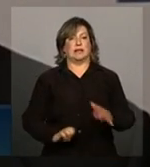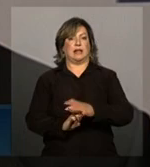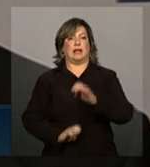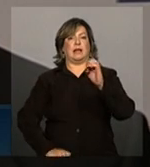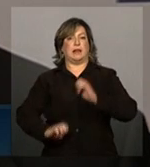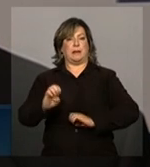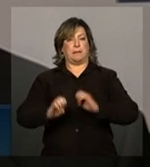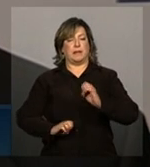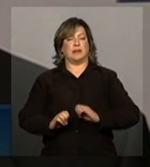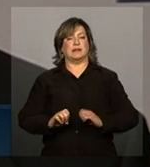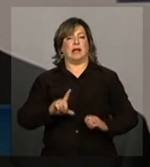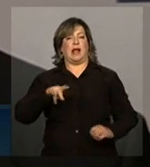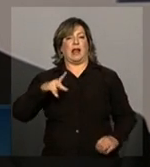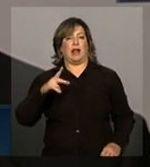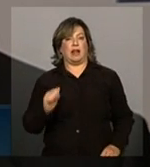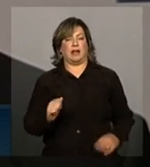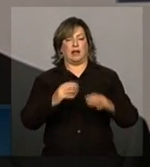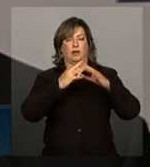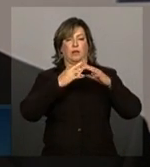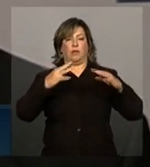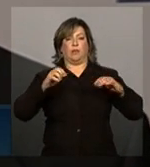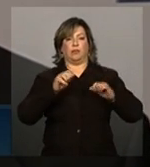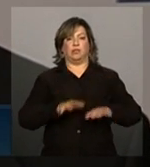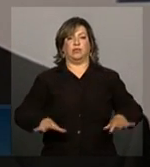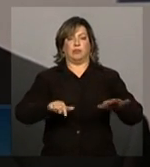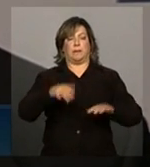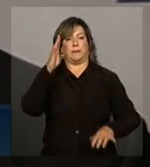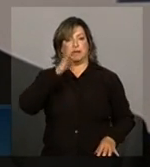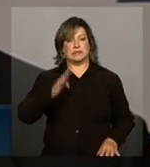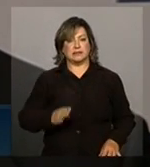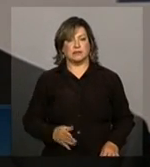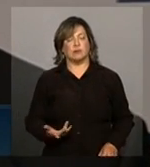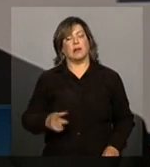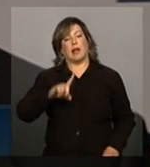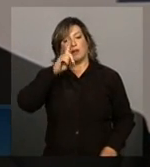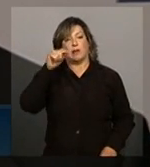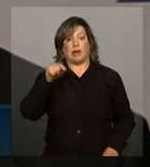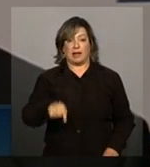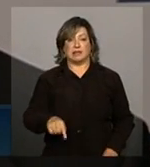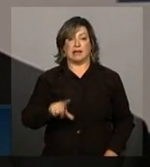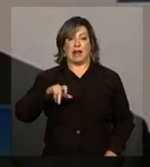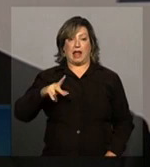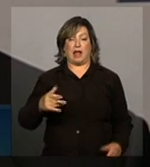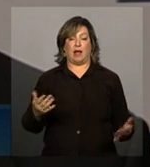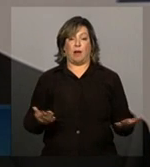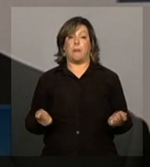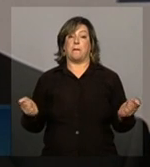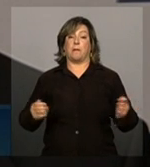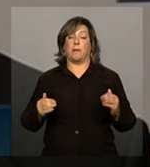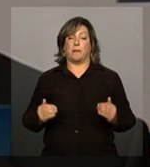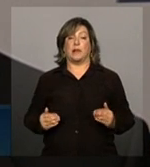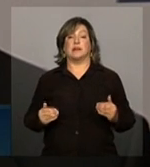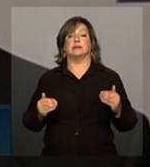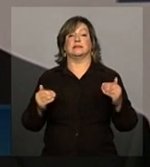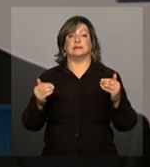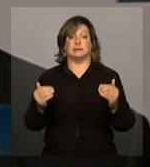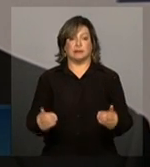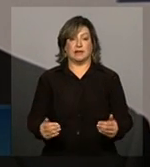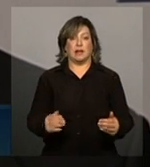de linhas de transmissão no Brasil. E naturalmente com essa linha agora ela pode até passar para uma posição